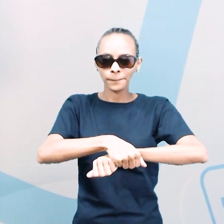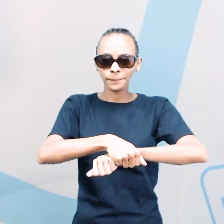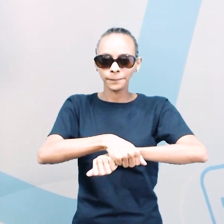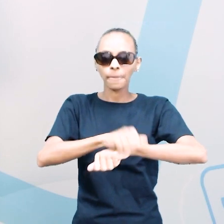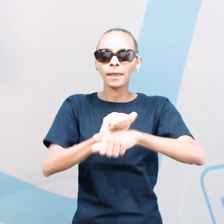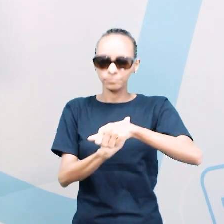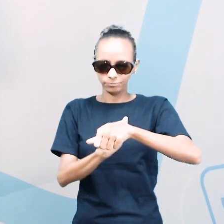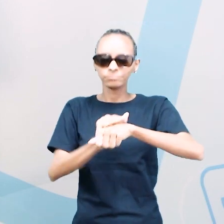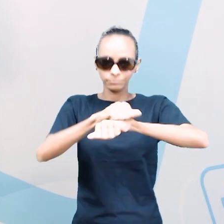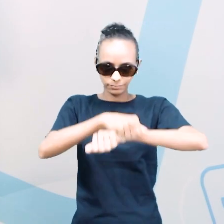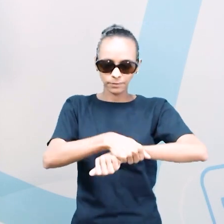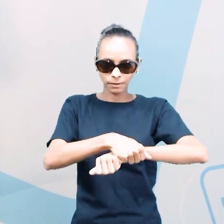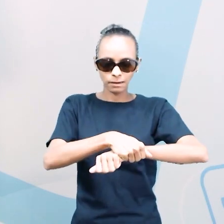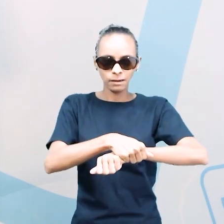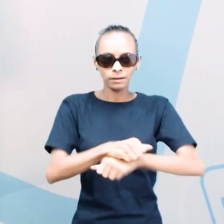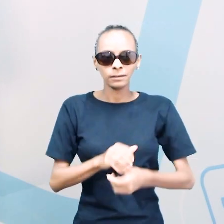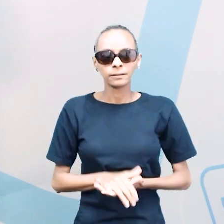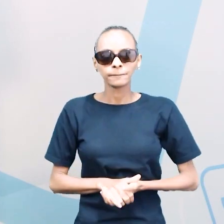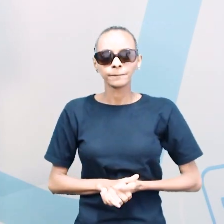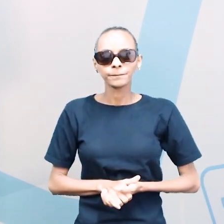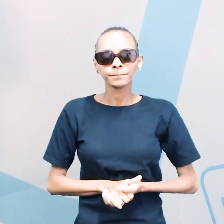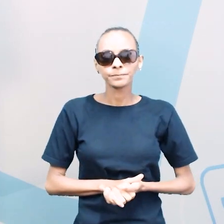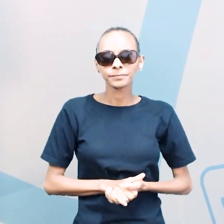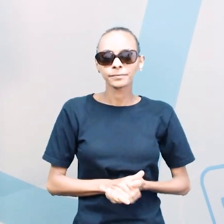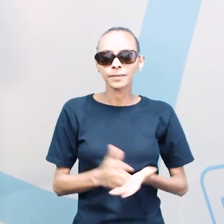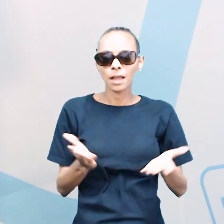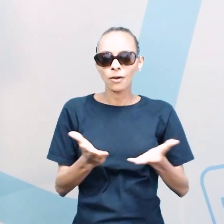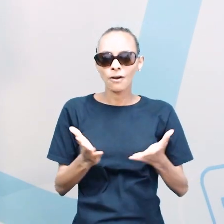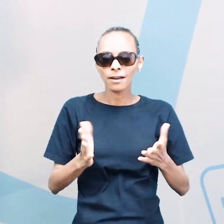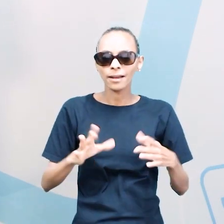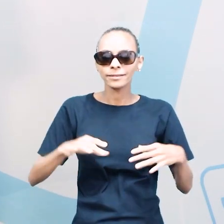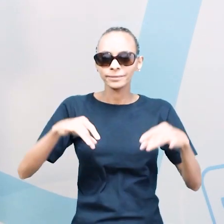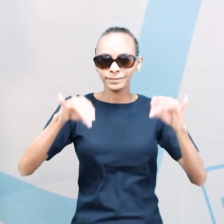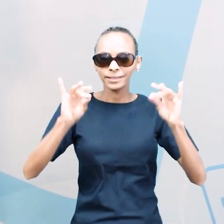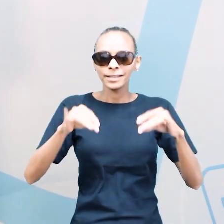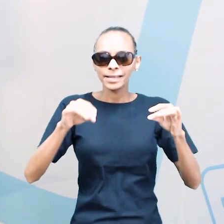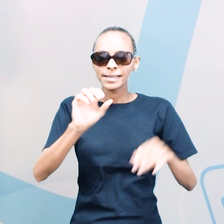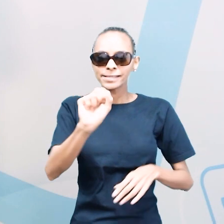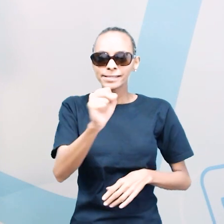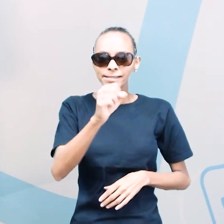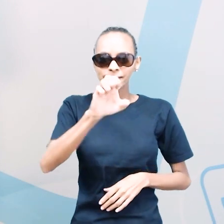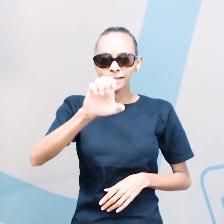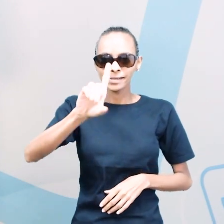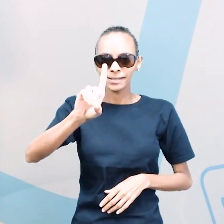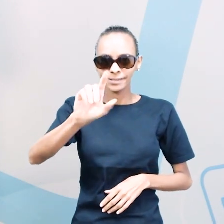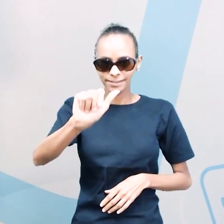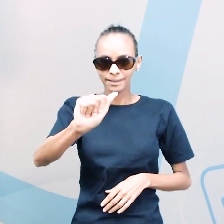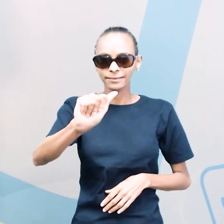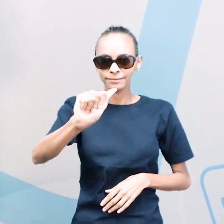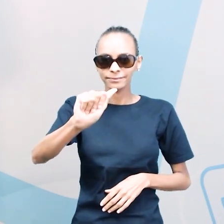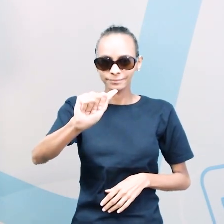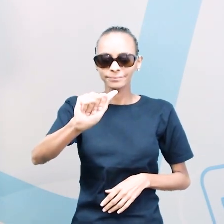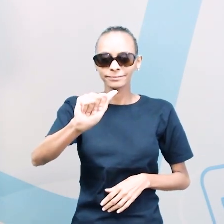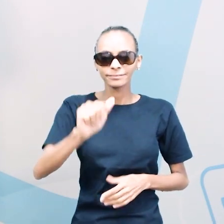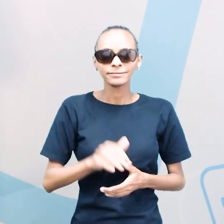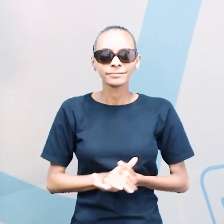Leather. Silk. Silk. Silk.